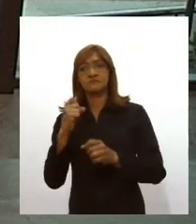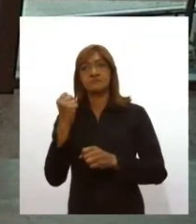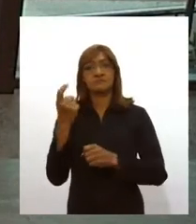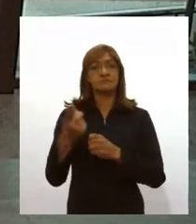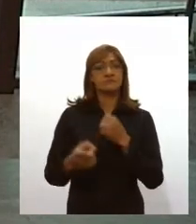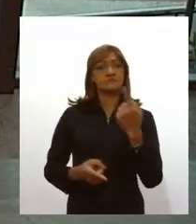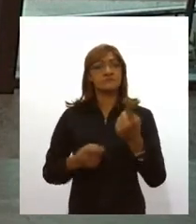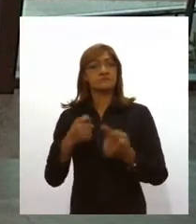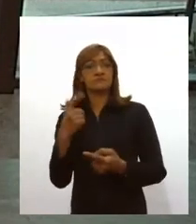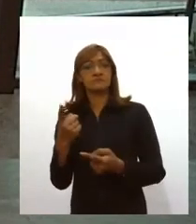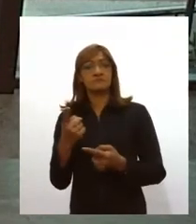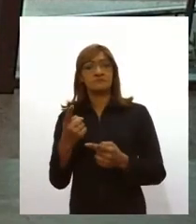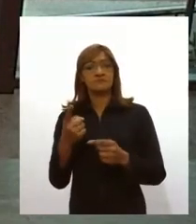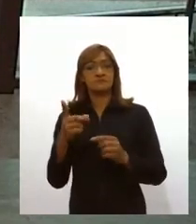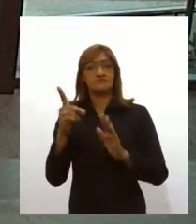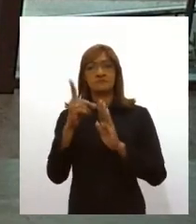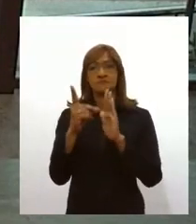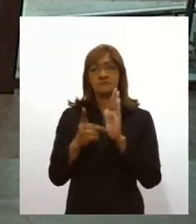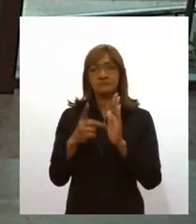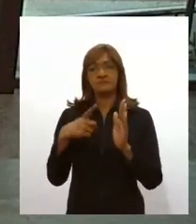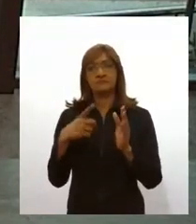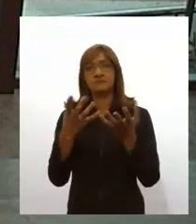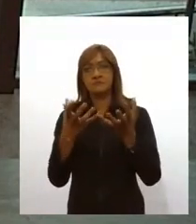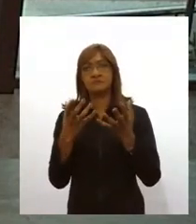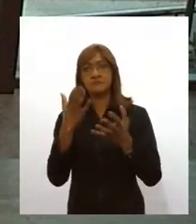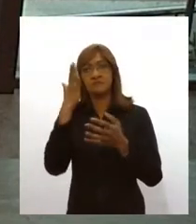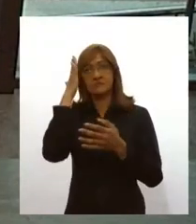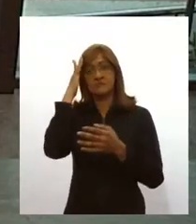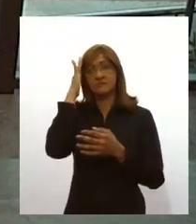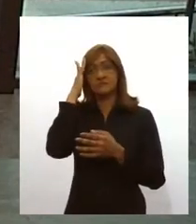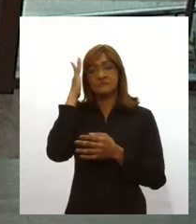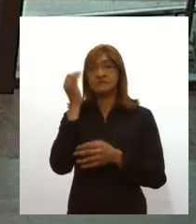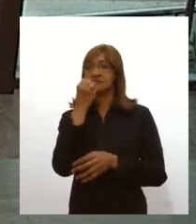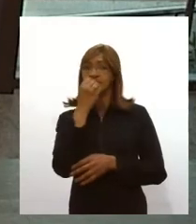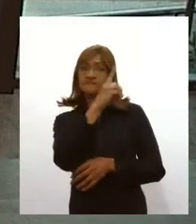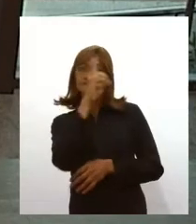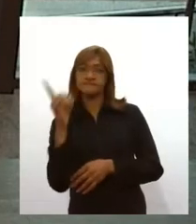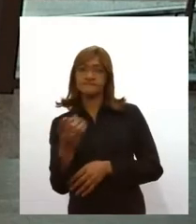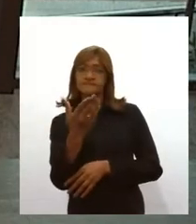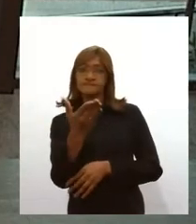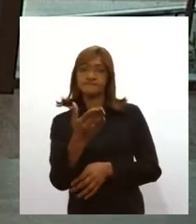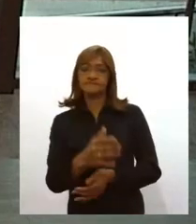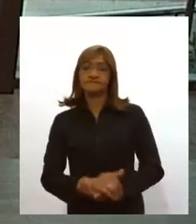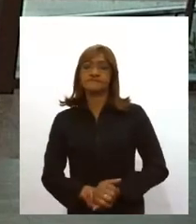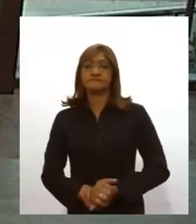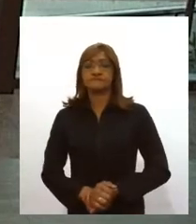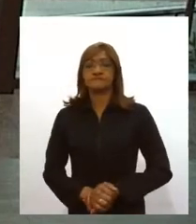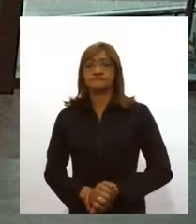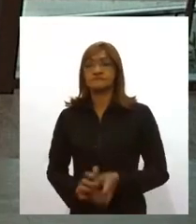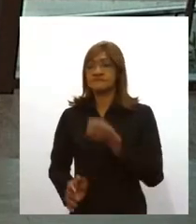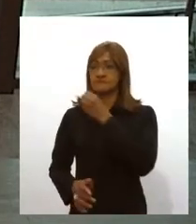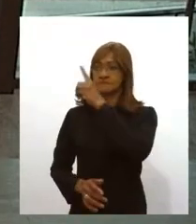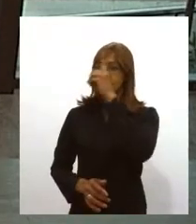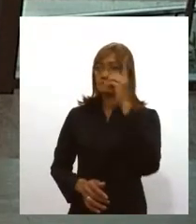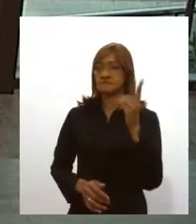existem critérios para isso. A gente queria entender mais sobre isso. Bom dia para você. Bom dia.